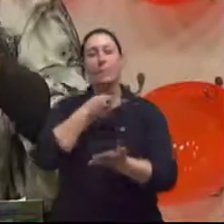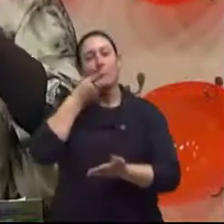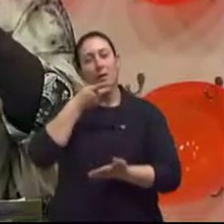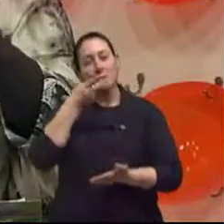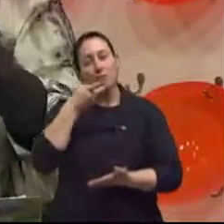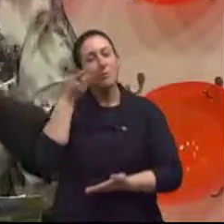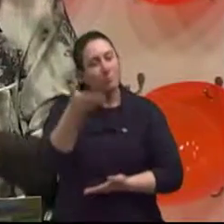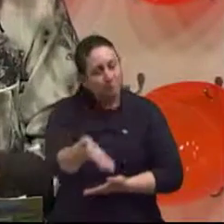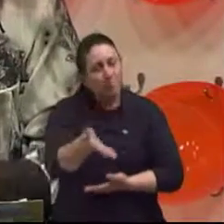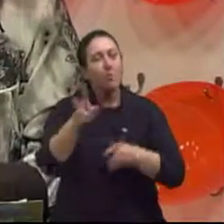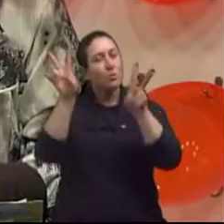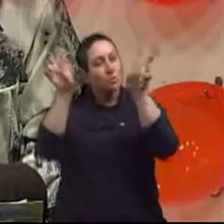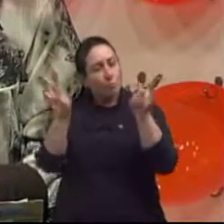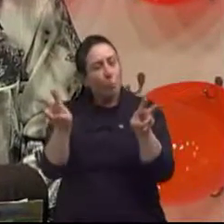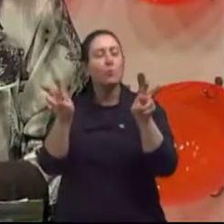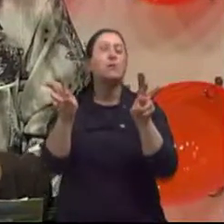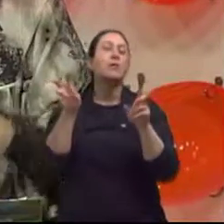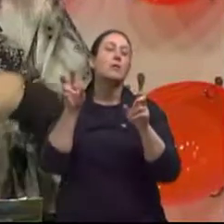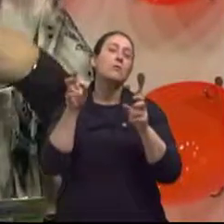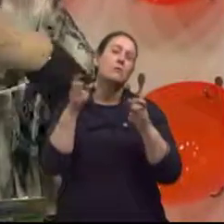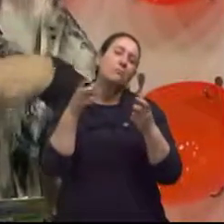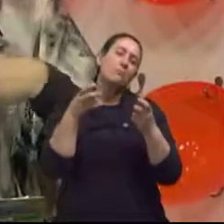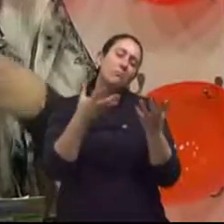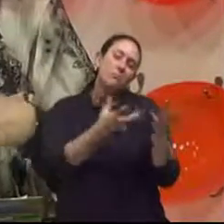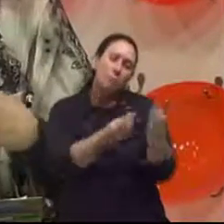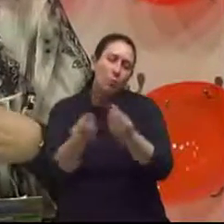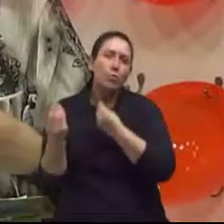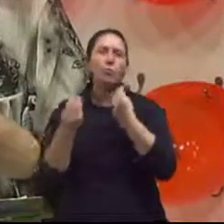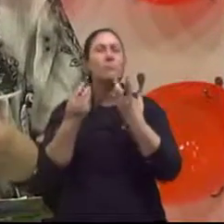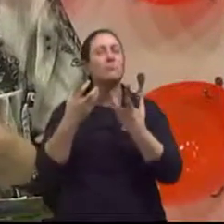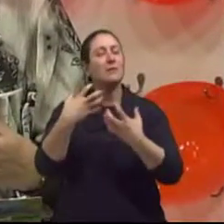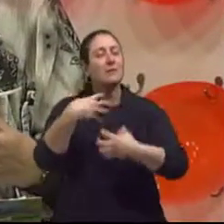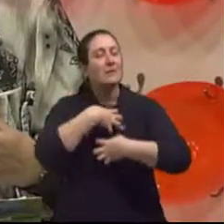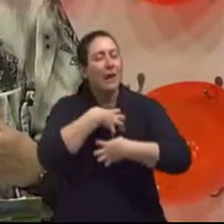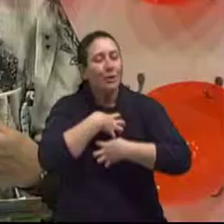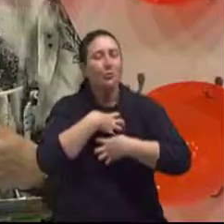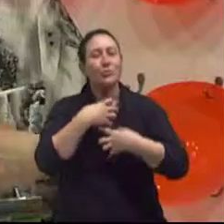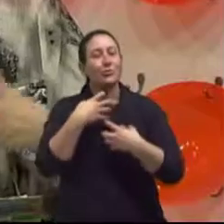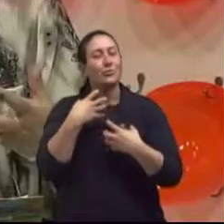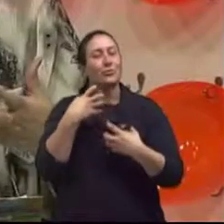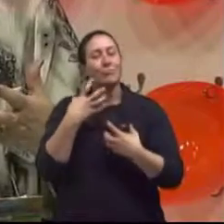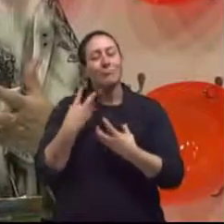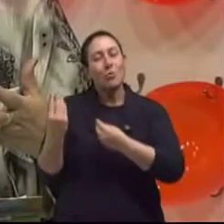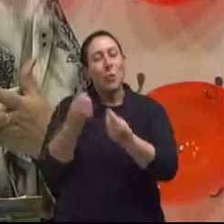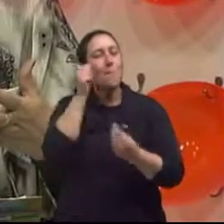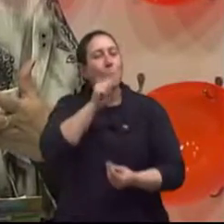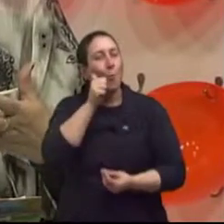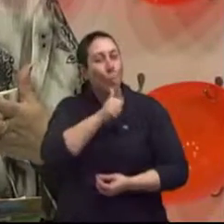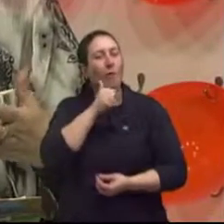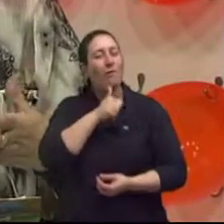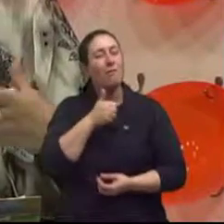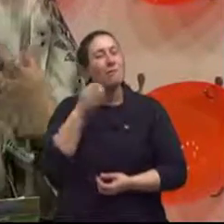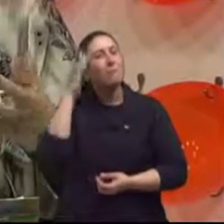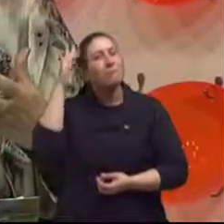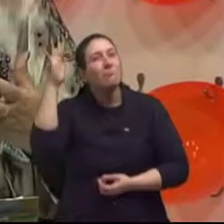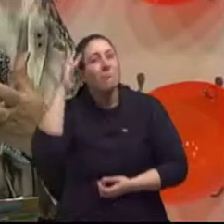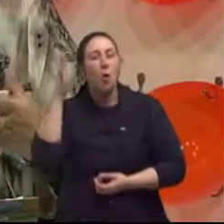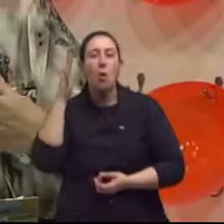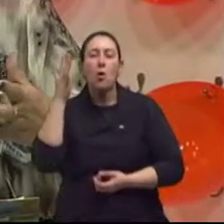dessa questão que instiga tanto a todas nós, como é que a gente vai conseguir